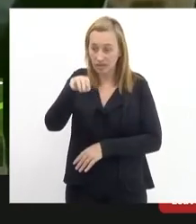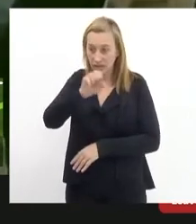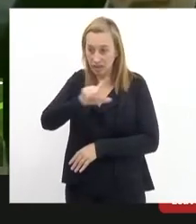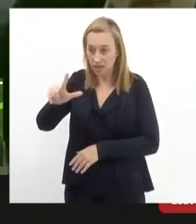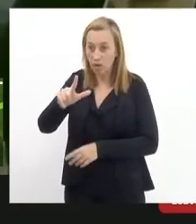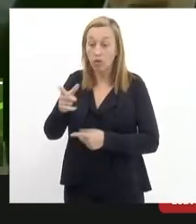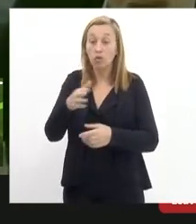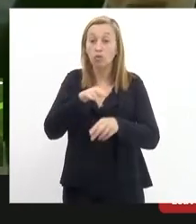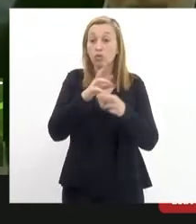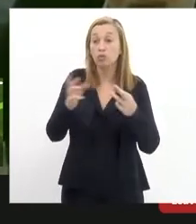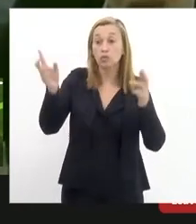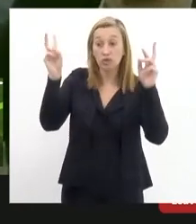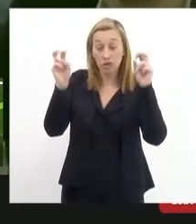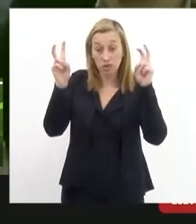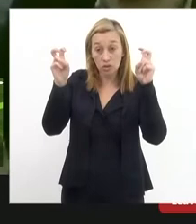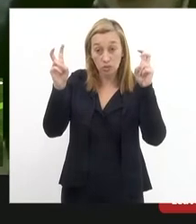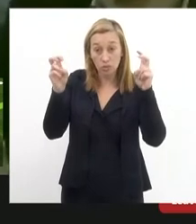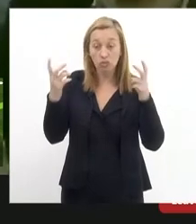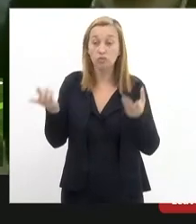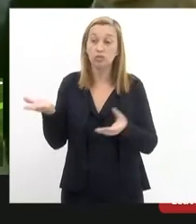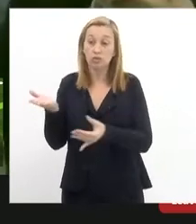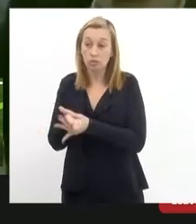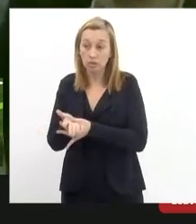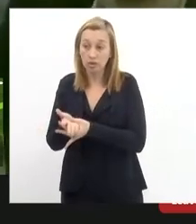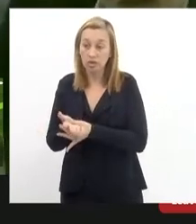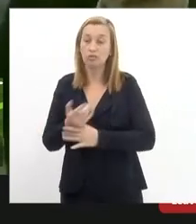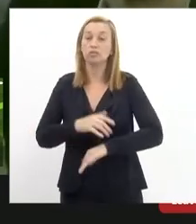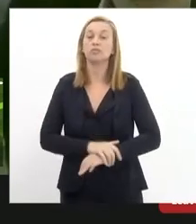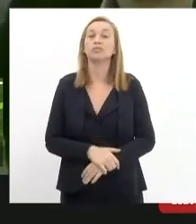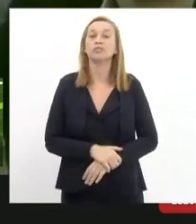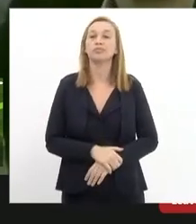relacionados ao cumprimento da sentença nos seus